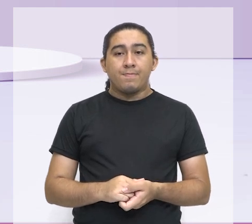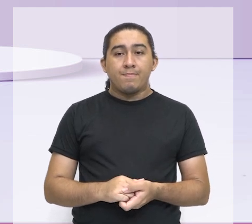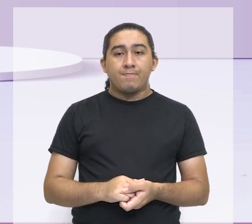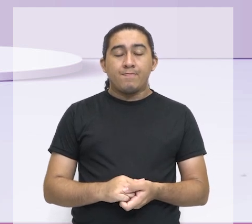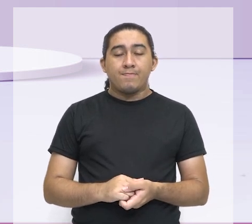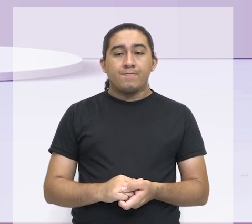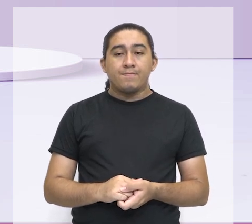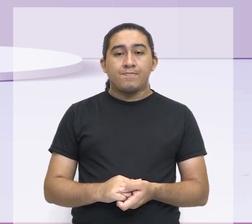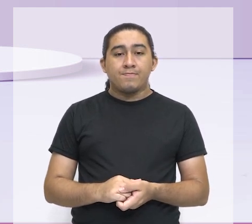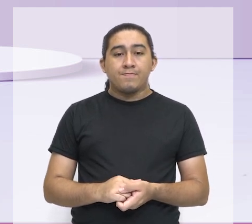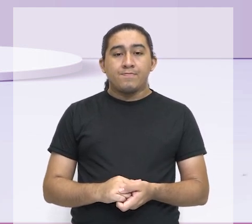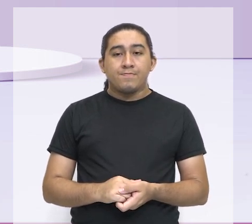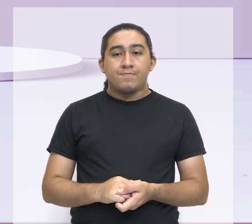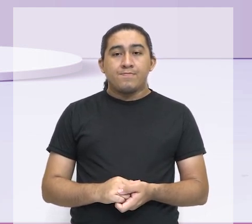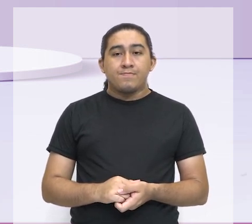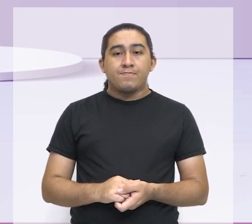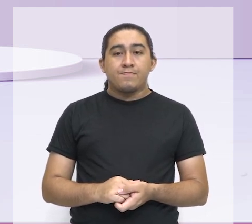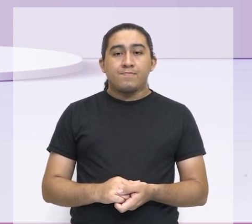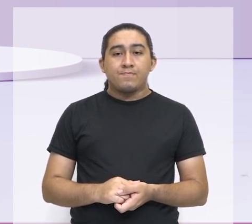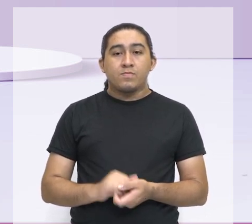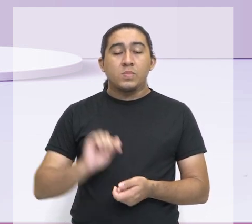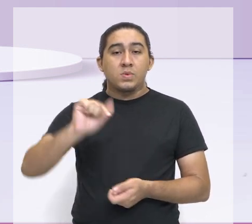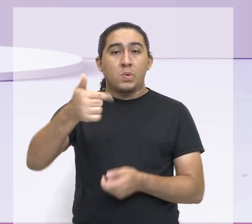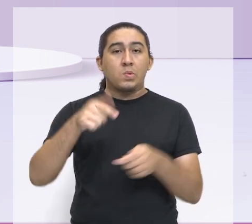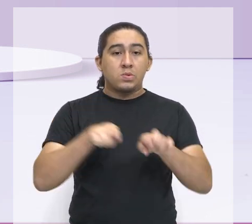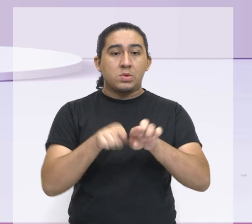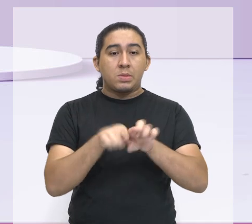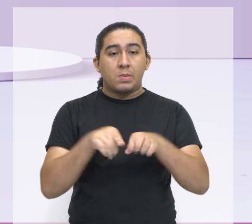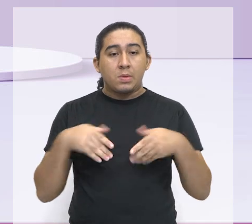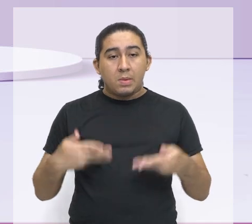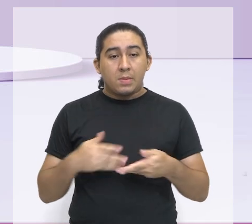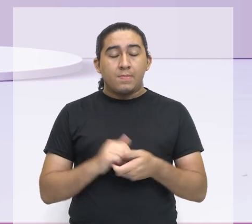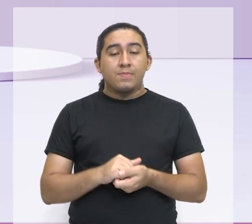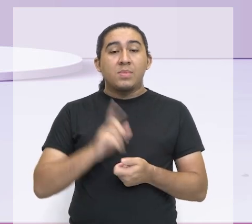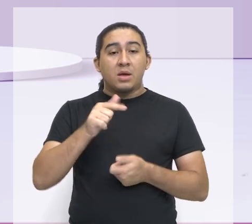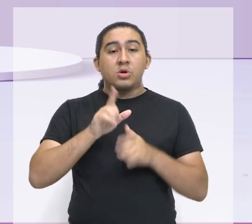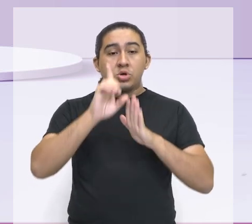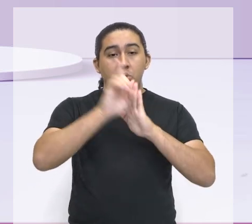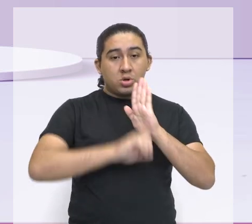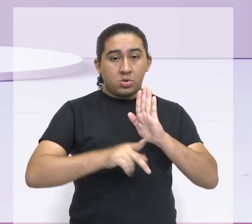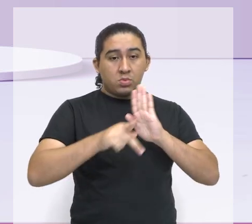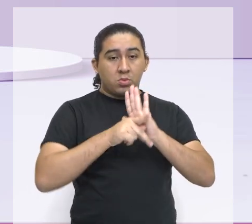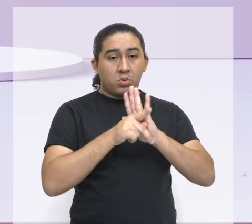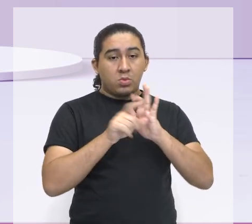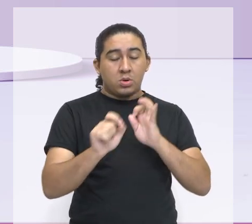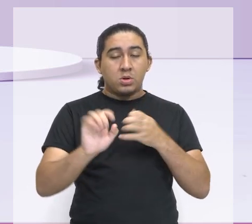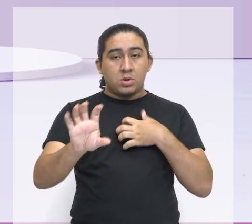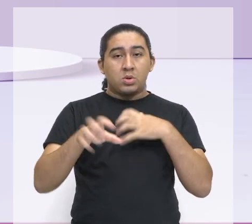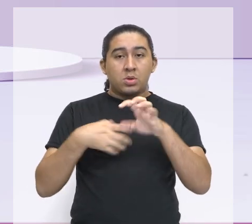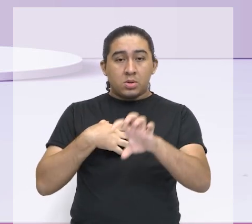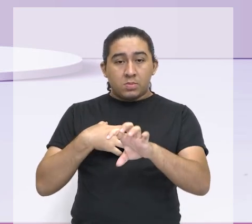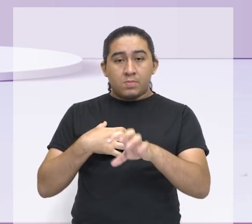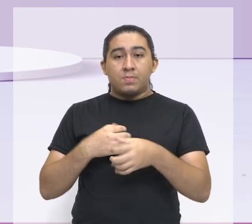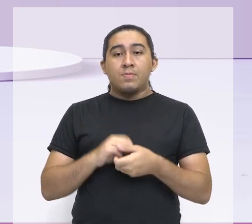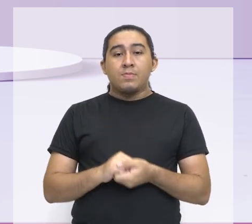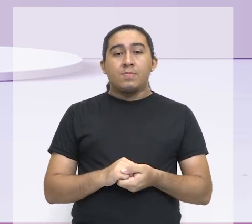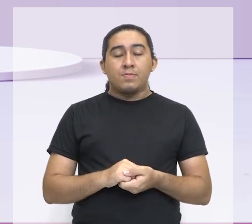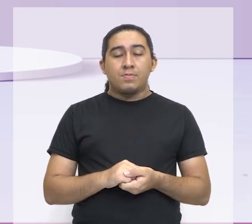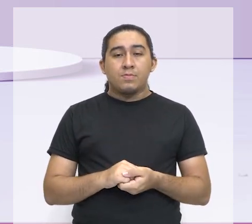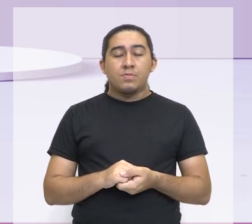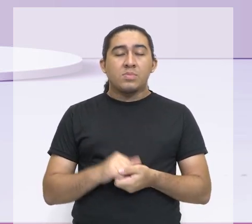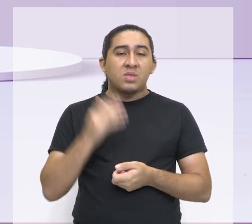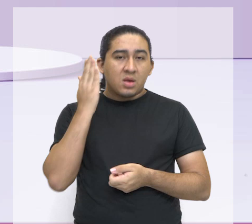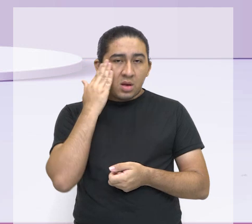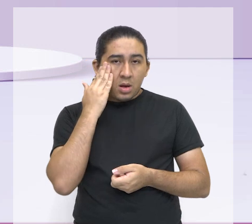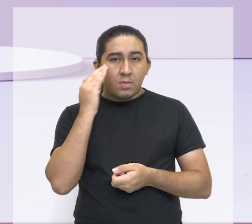Outro direito também que nós temos, e que pouca gente sabe, são os direitos de solidariedade. Já viram